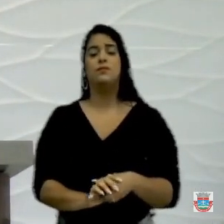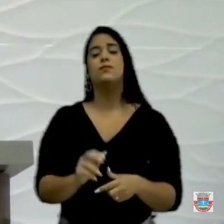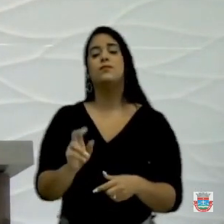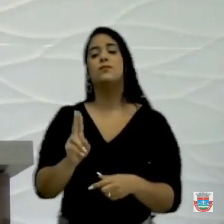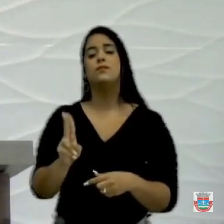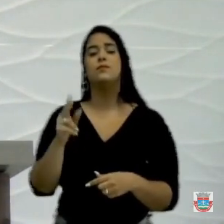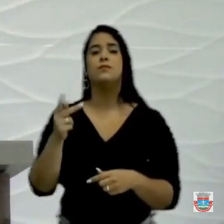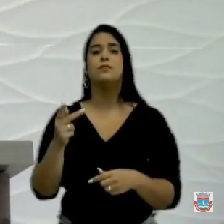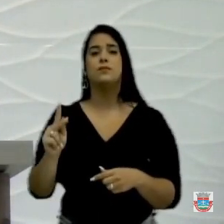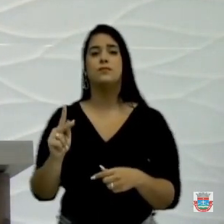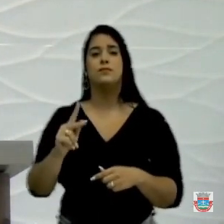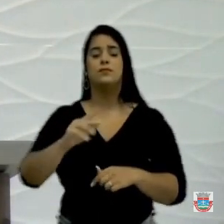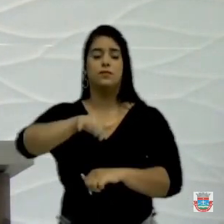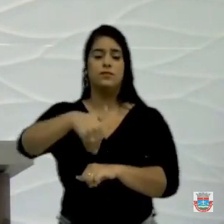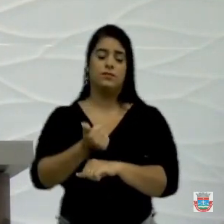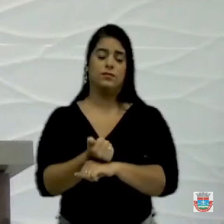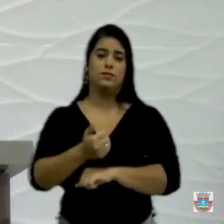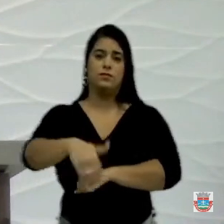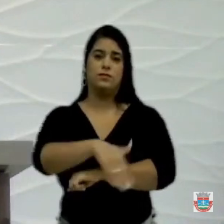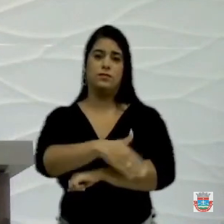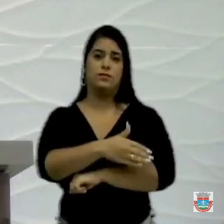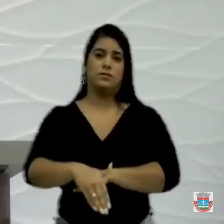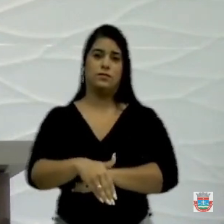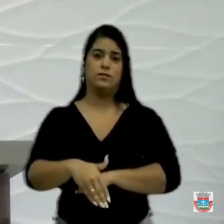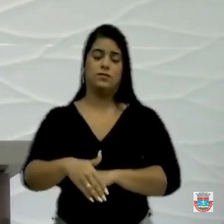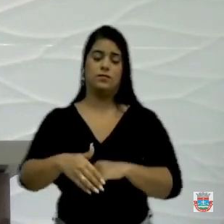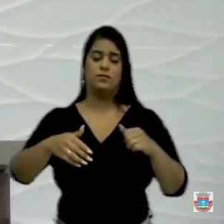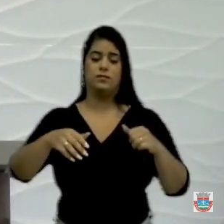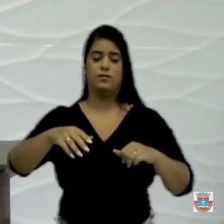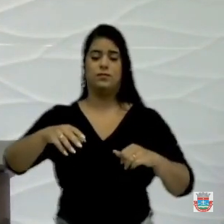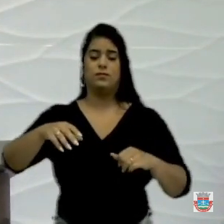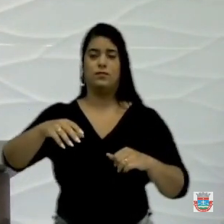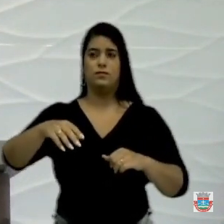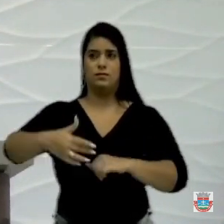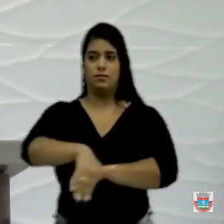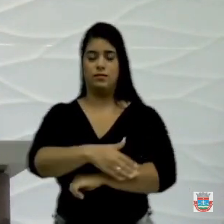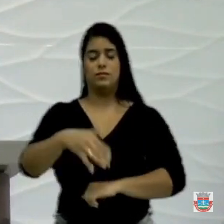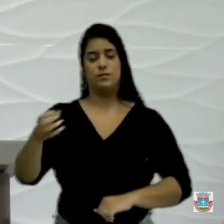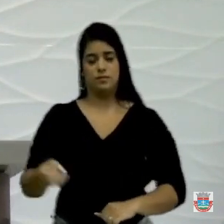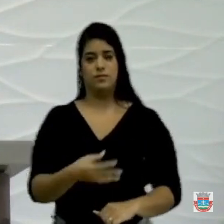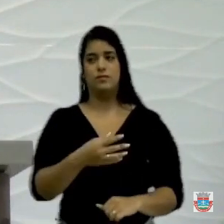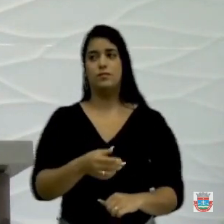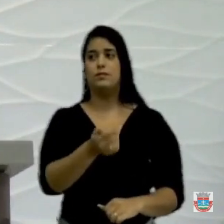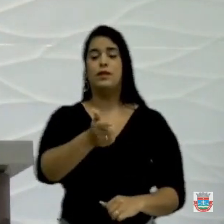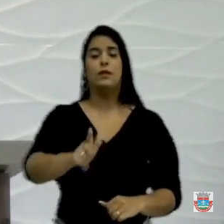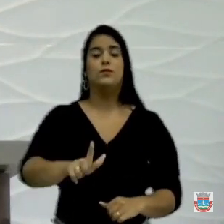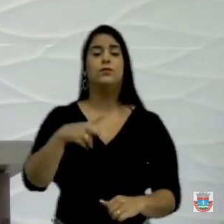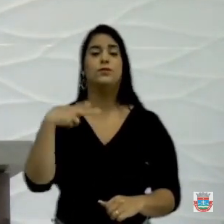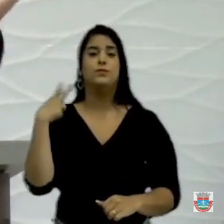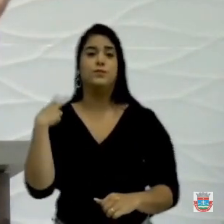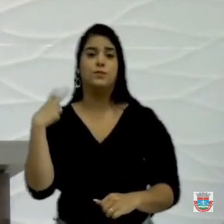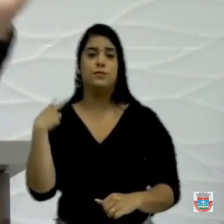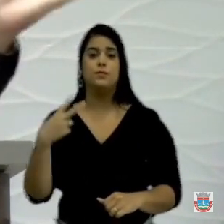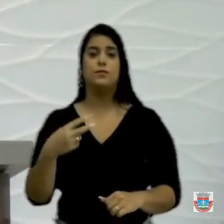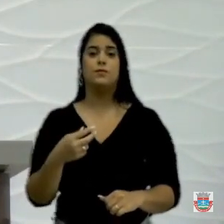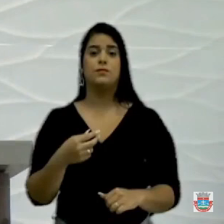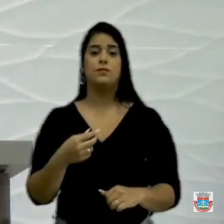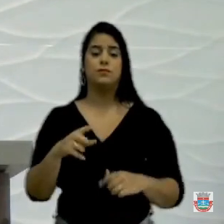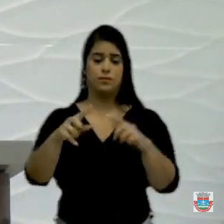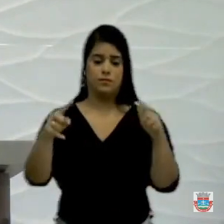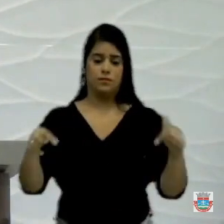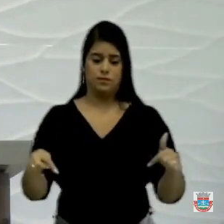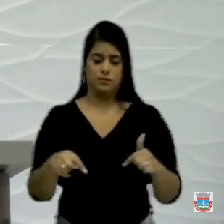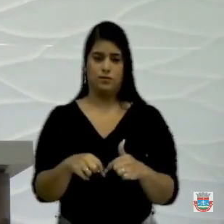dela, na praça da Rua 3 da Rua Nova. E outro vereador aqui colocou para ser aqui no centro de